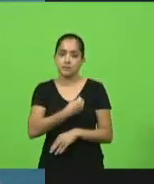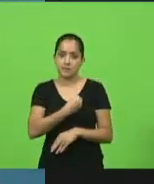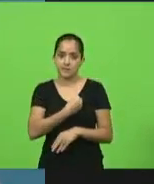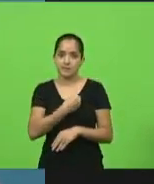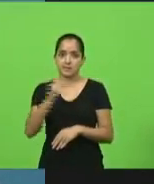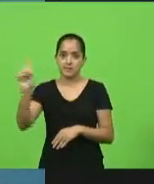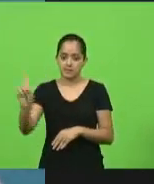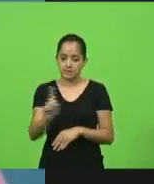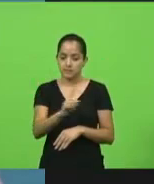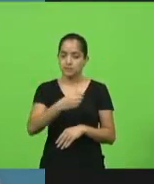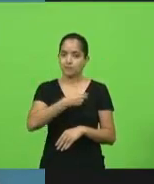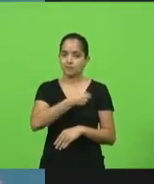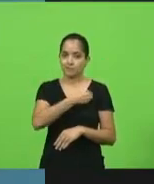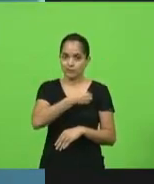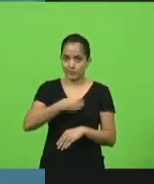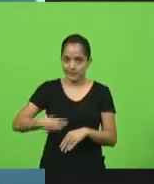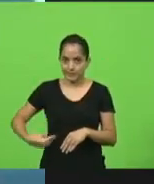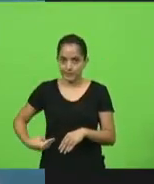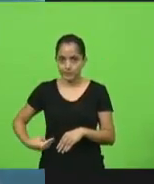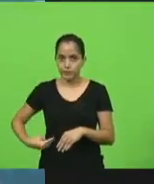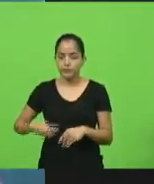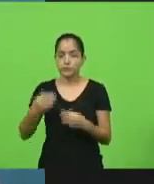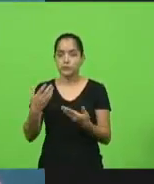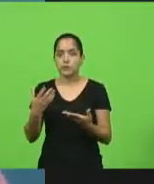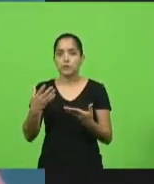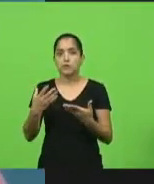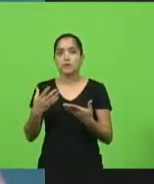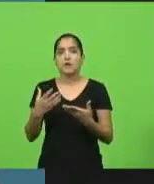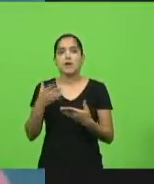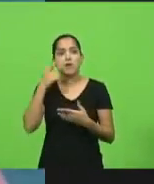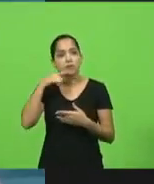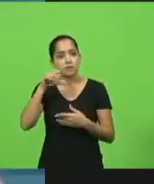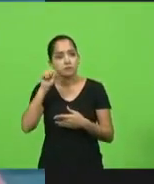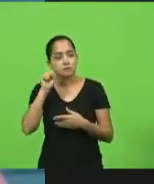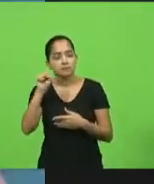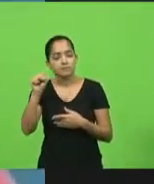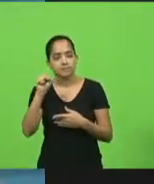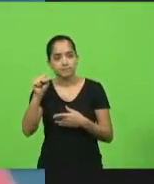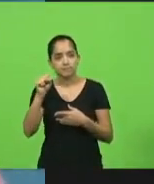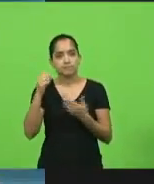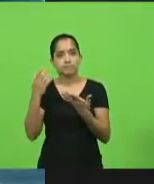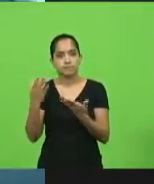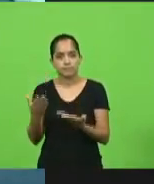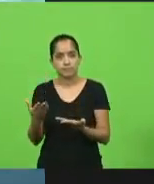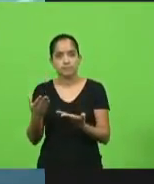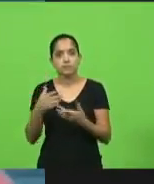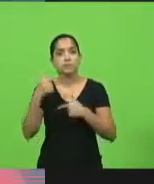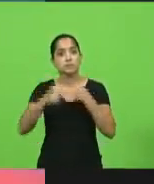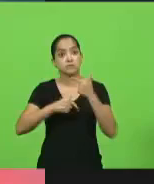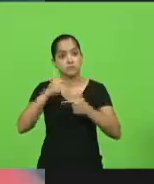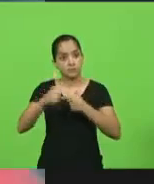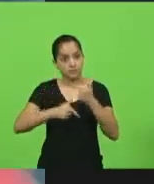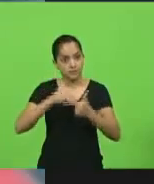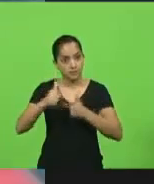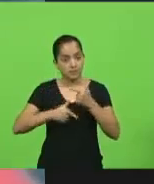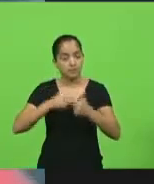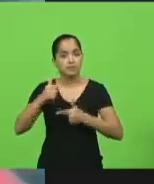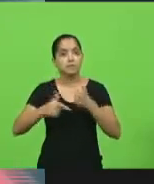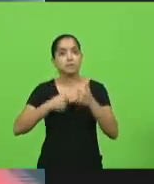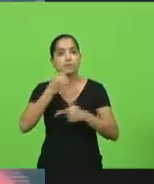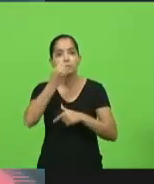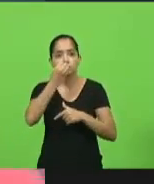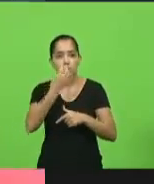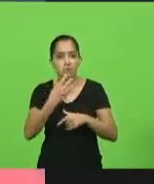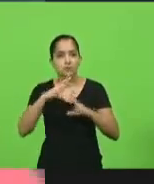Fazuello em Chapecó e é uma grande conquista do senador Jorginho Melo e um belo trabalho dos senadores de Santa Catarina